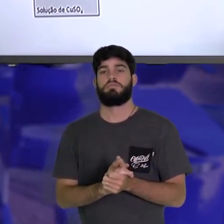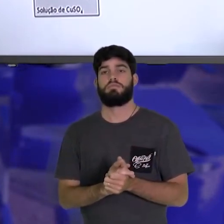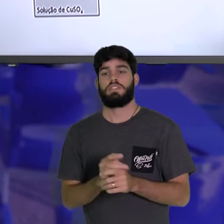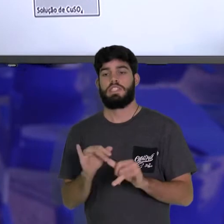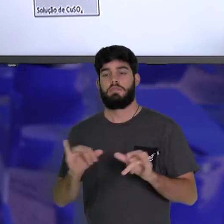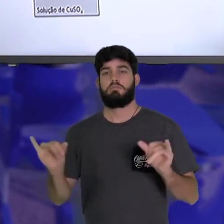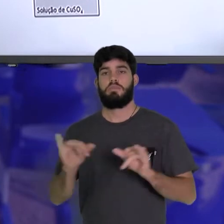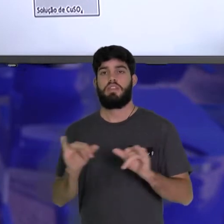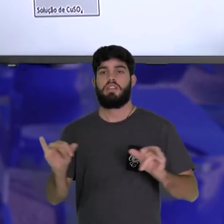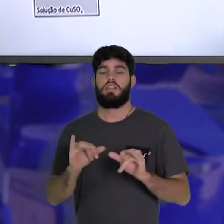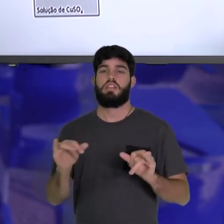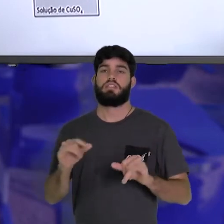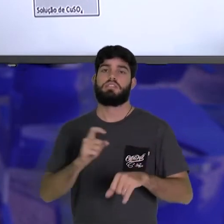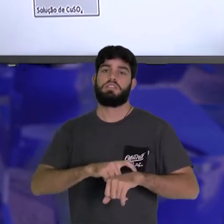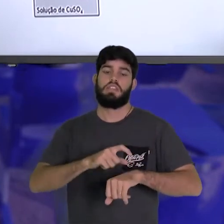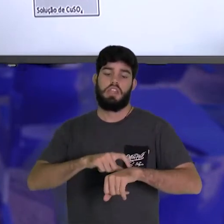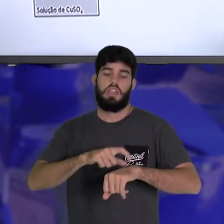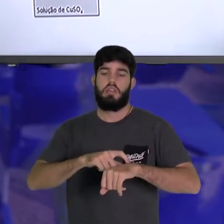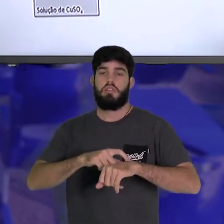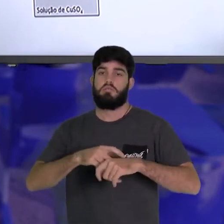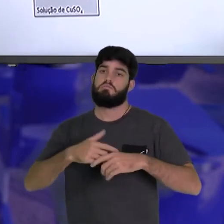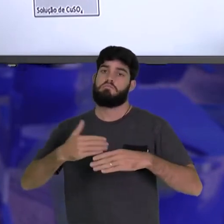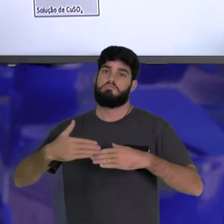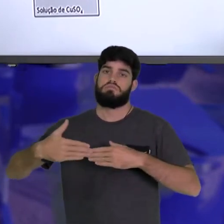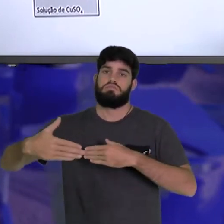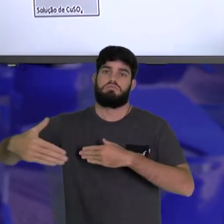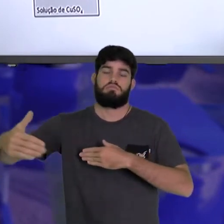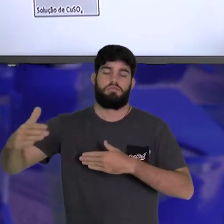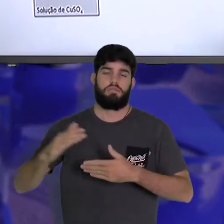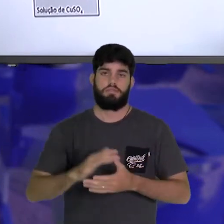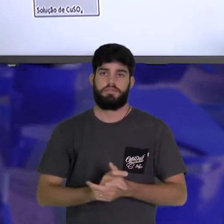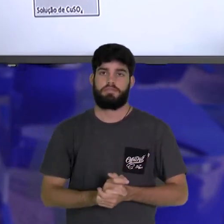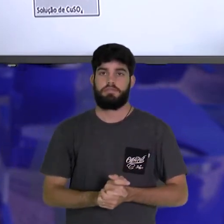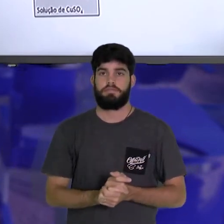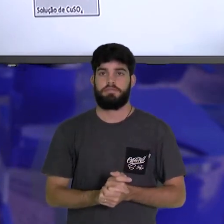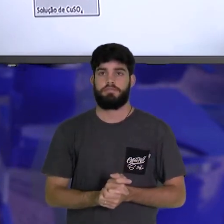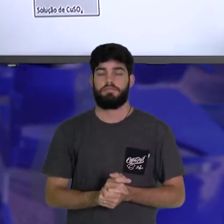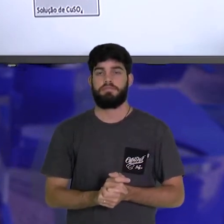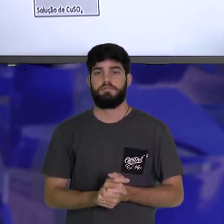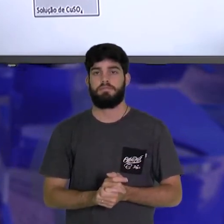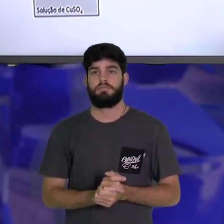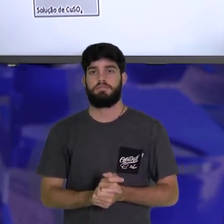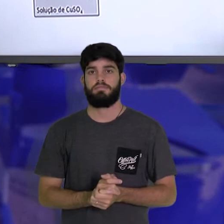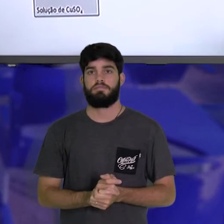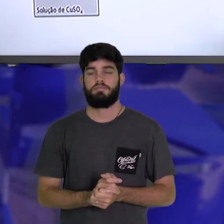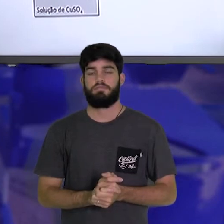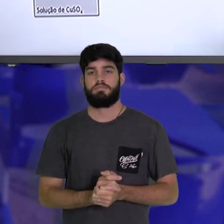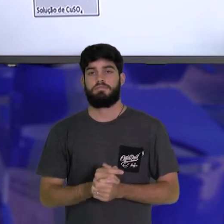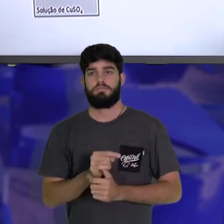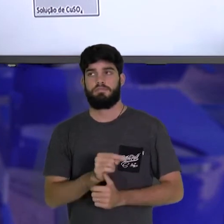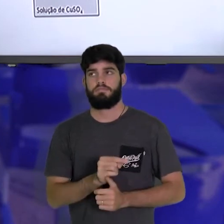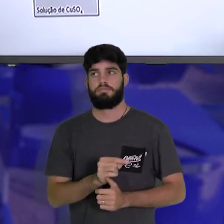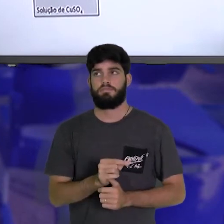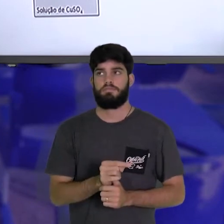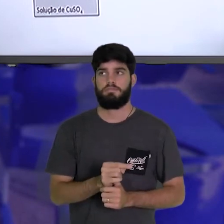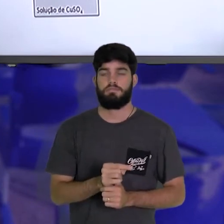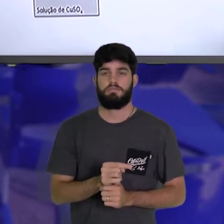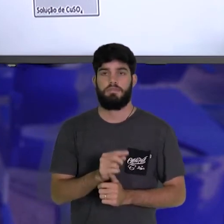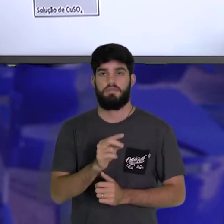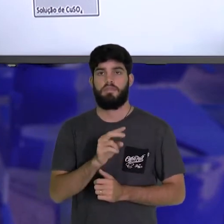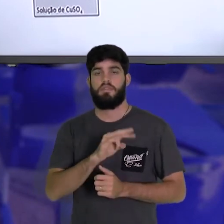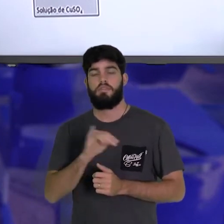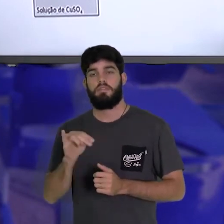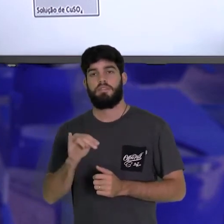durabilidade maior. Então, esse excesso, das cargas positivas, dos cátions, eles vão